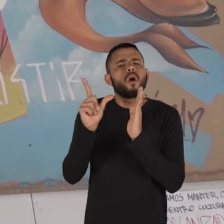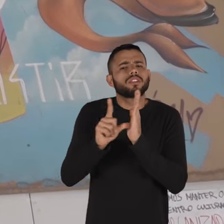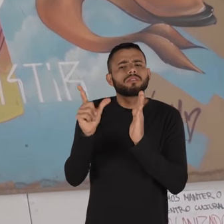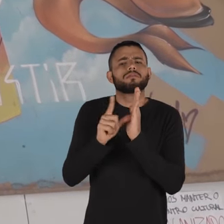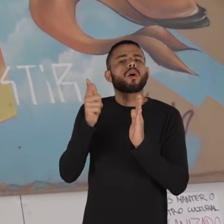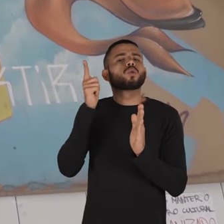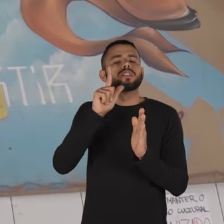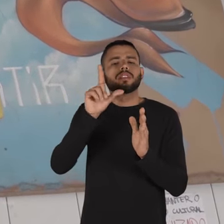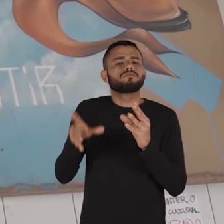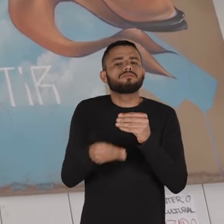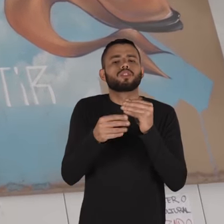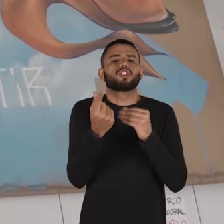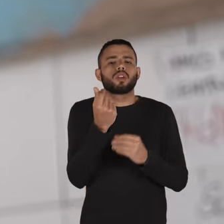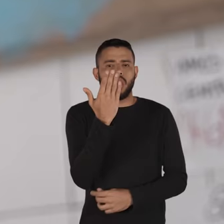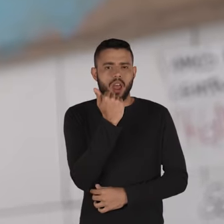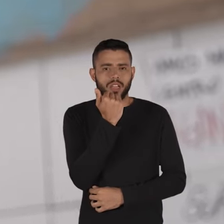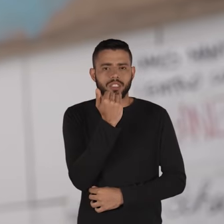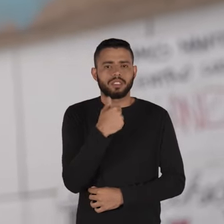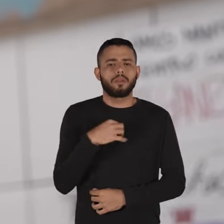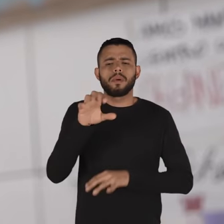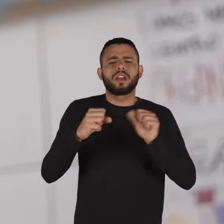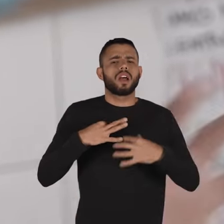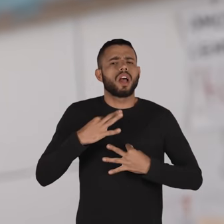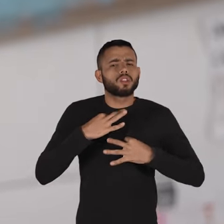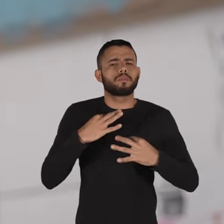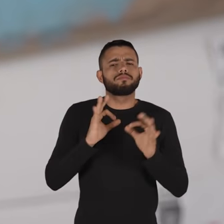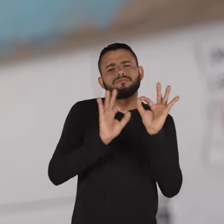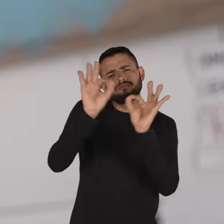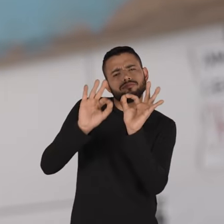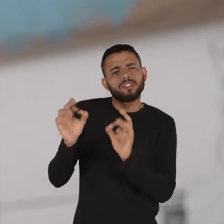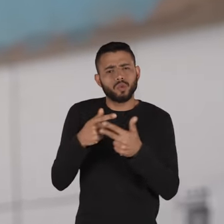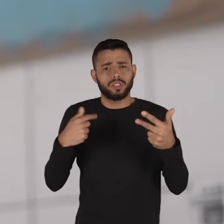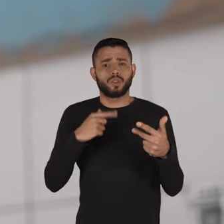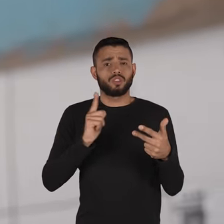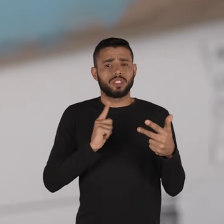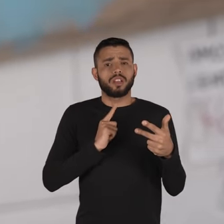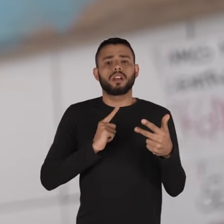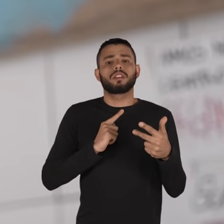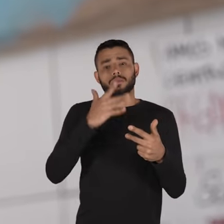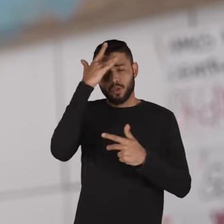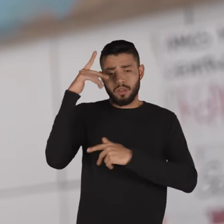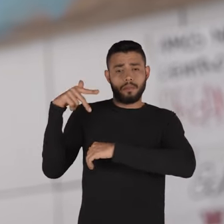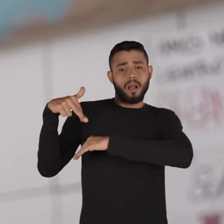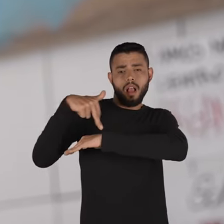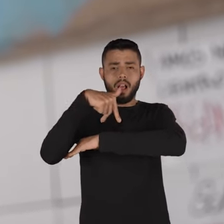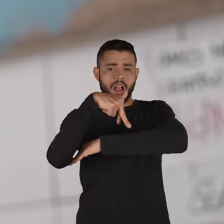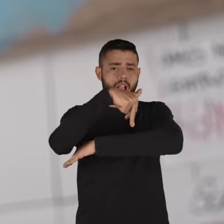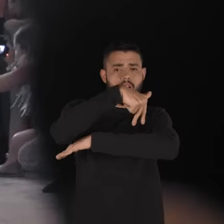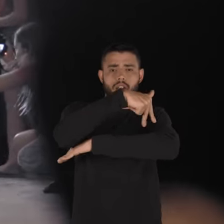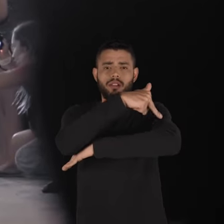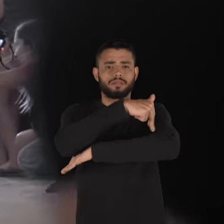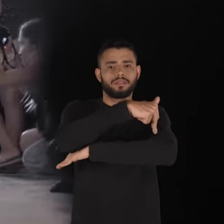Esse bazar era para completar a renda do lanche. Aí peguei as peças de bazar, montei os looks com o que eu já tinha e botei a galera para desfilar na